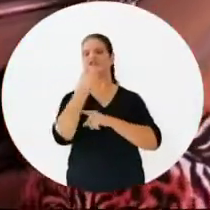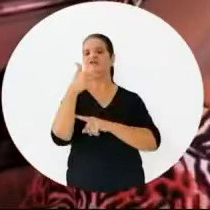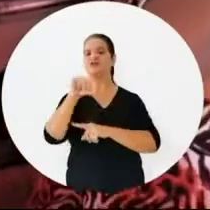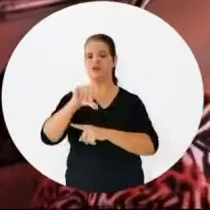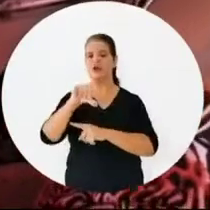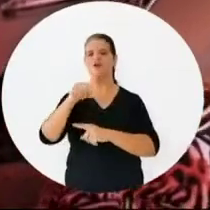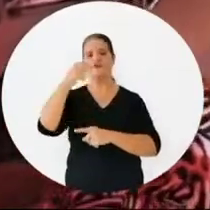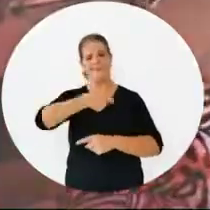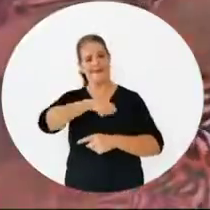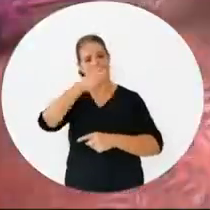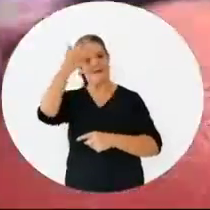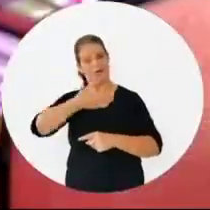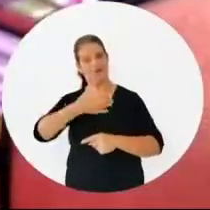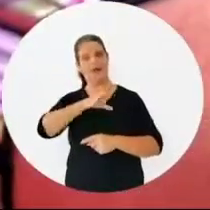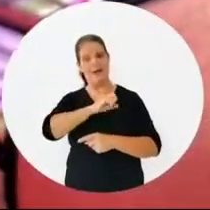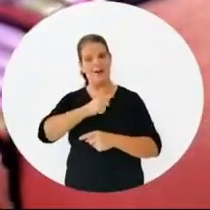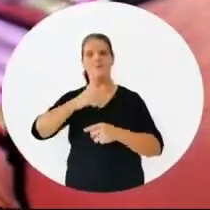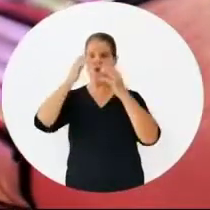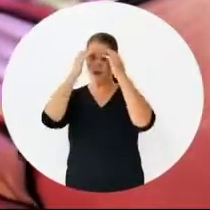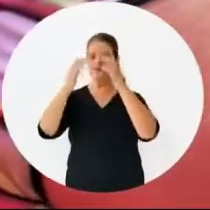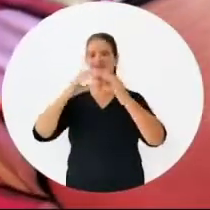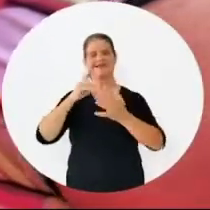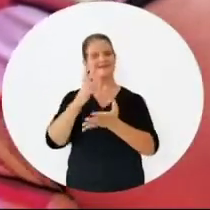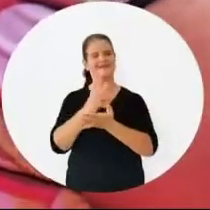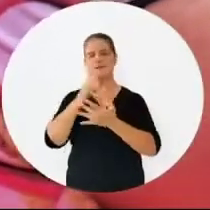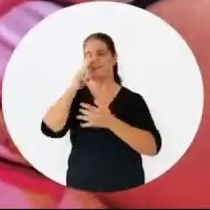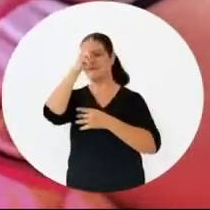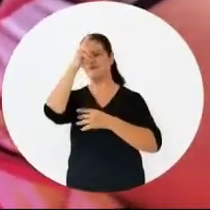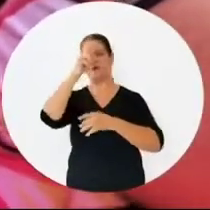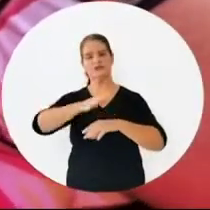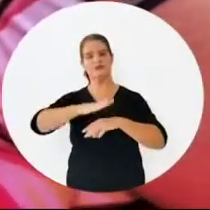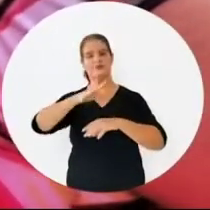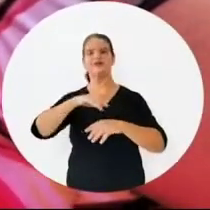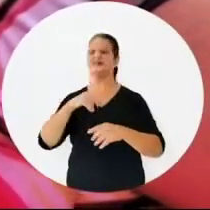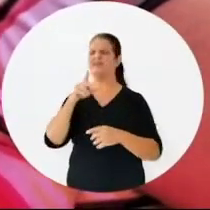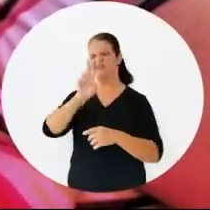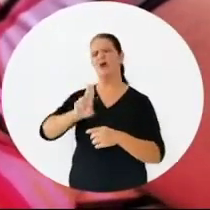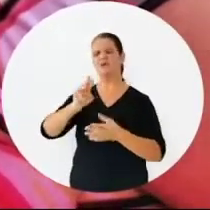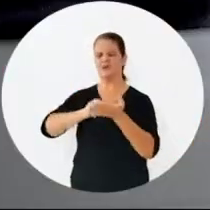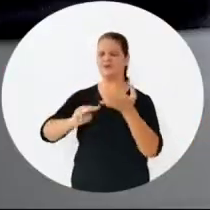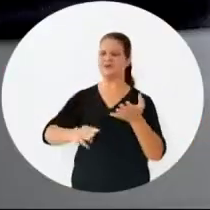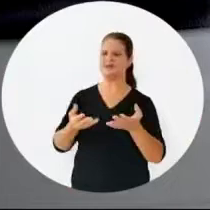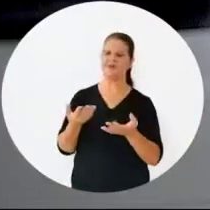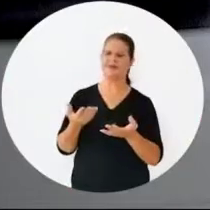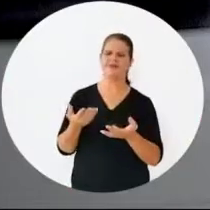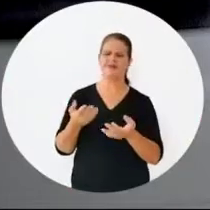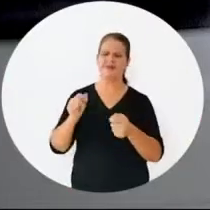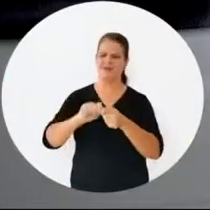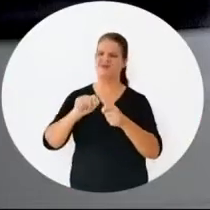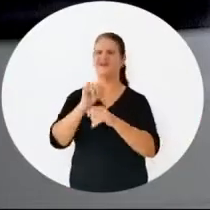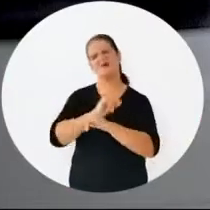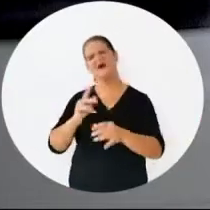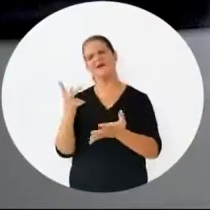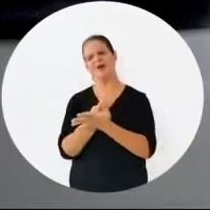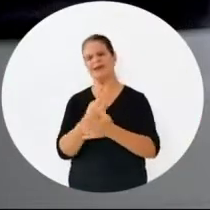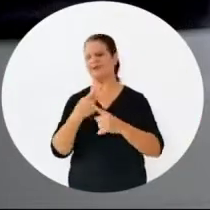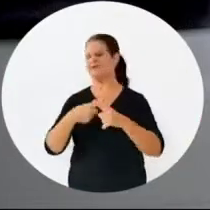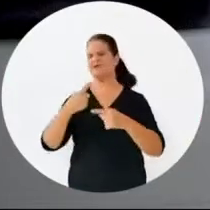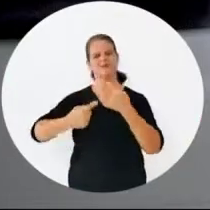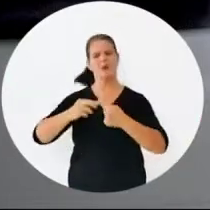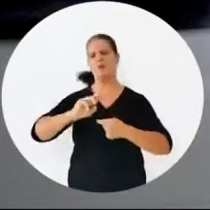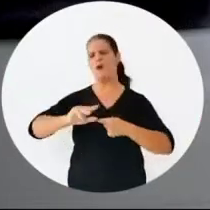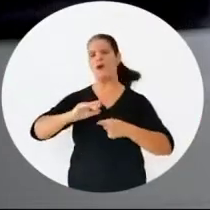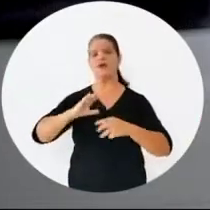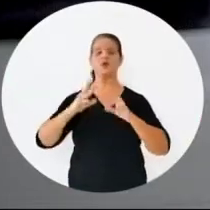dia 29, Marília Arraiz vai provar que amor e respeito são sempre mais fortes. Ele está usando esse método para fazer uma